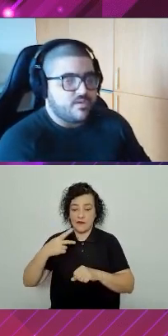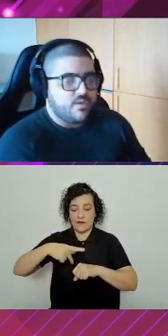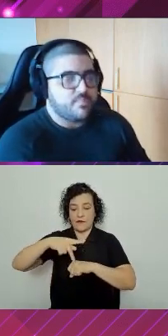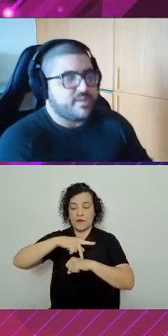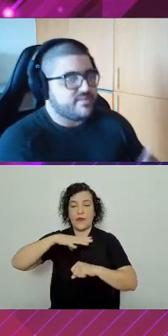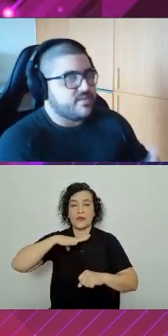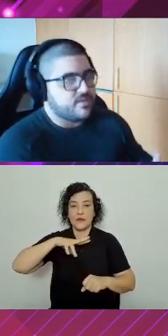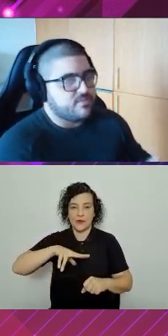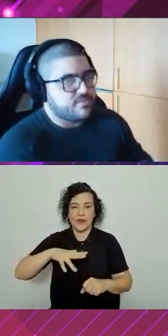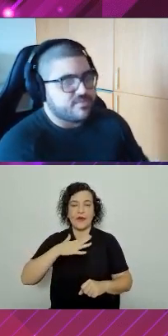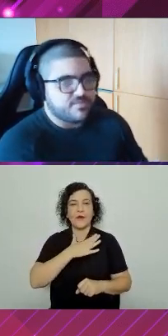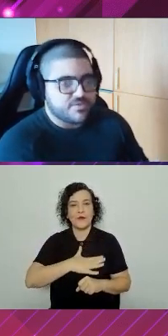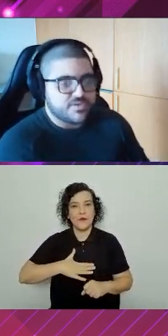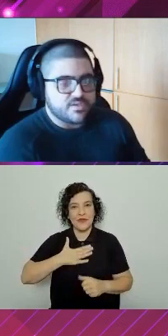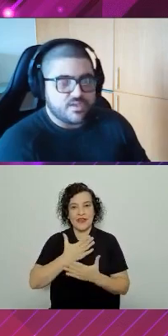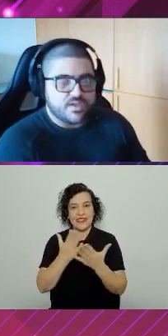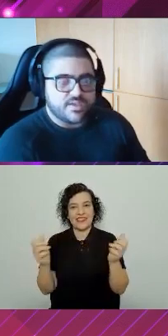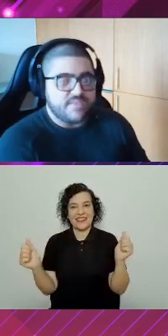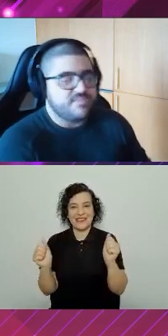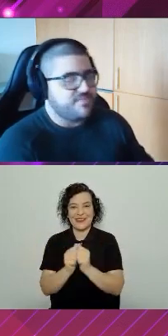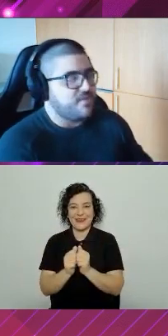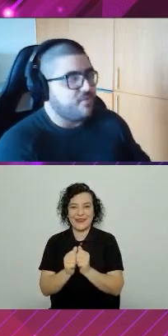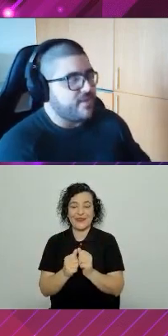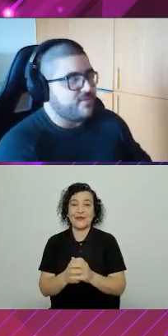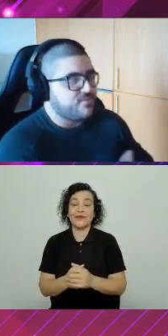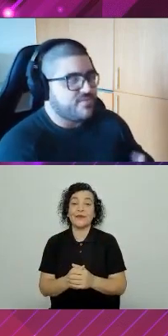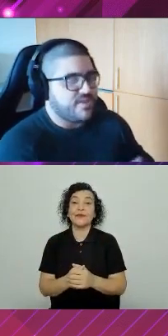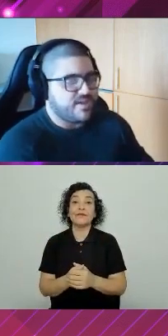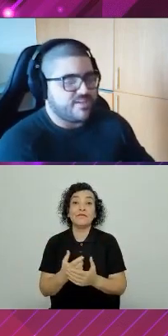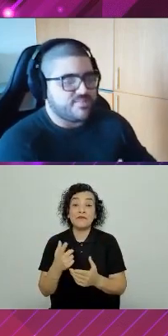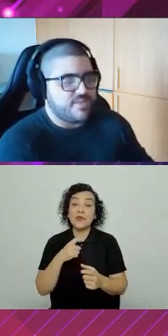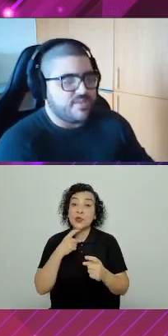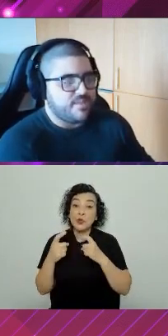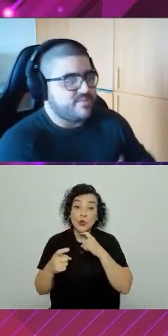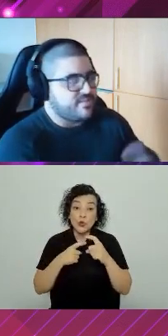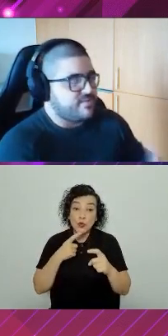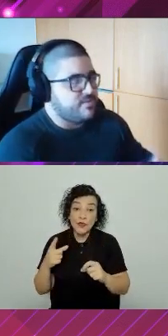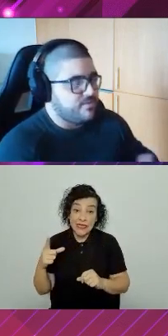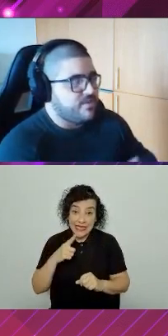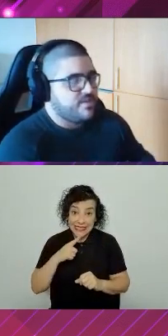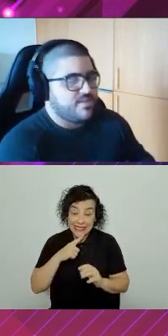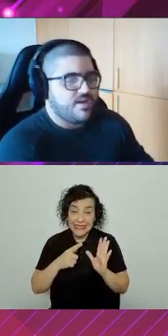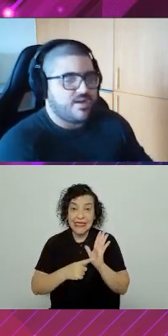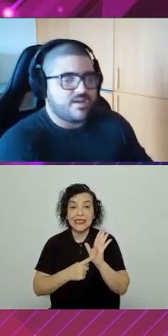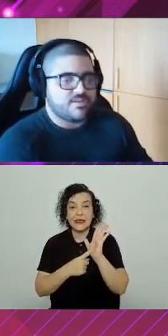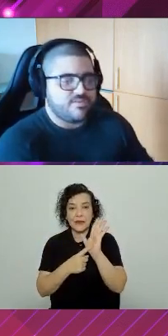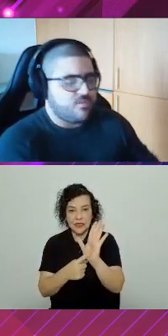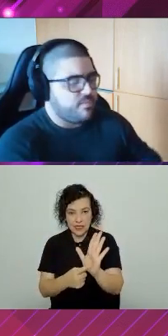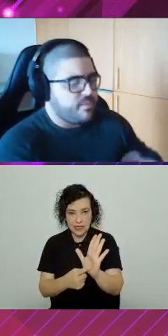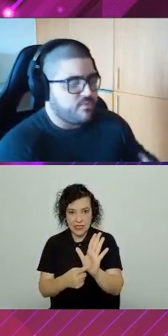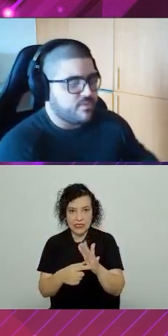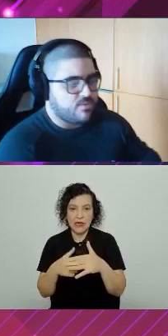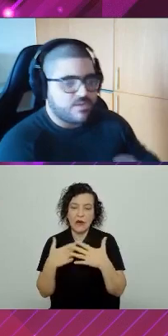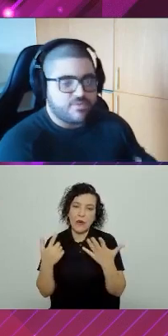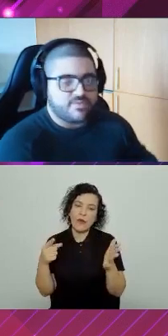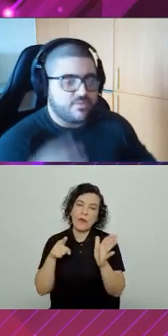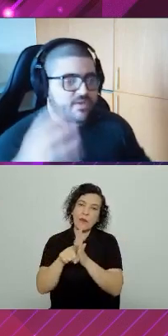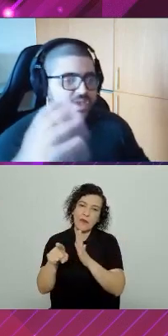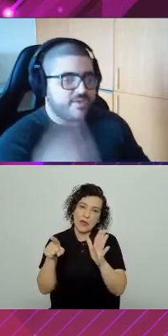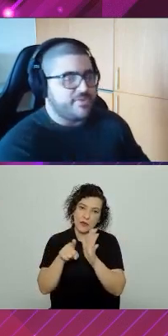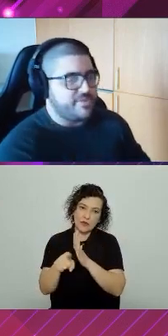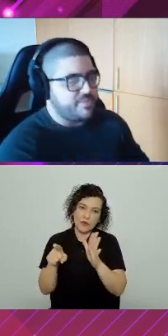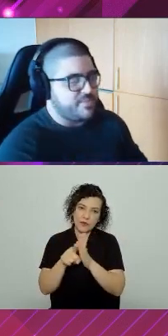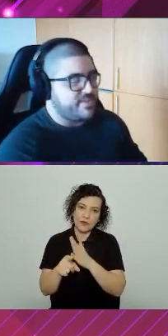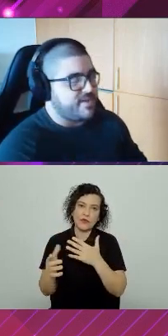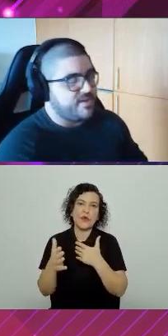e é um prazer estar aqui com vocês hoje. Quem tiver qualquer dúvida a respeito da apresentação, tiver alguma pergunta, qualquer coisa, tem